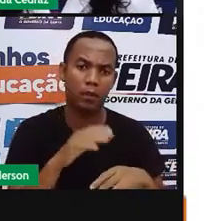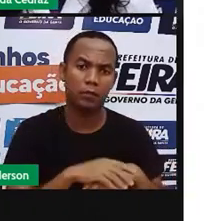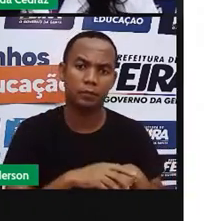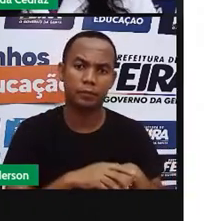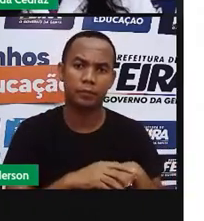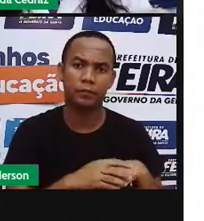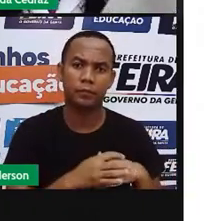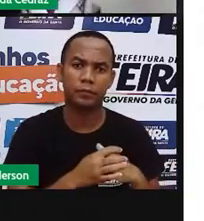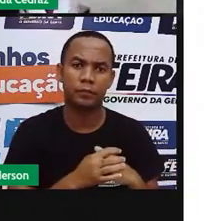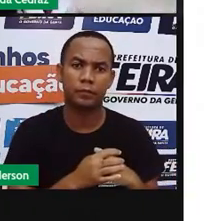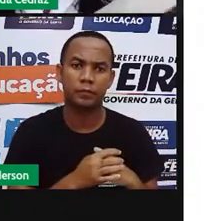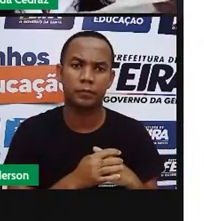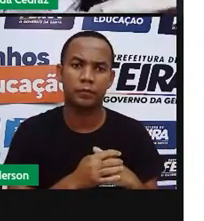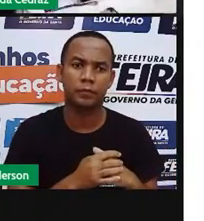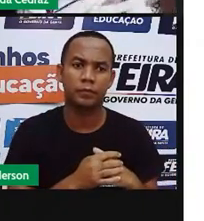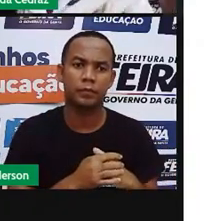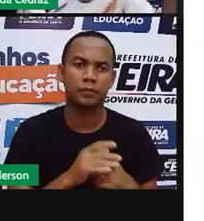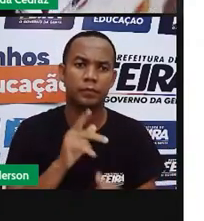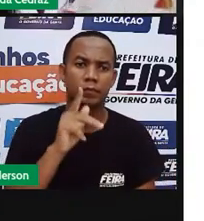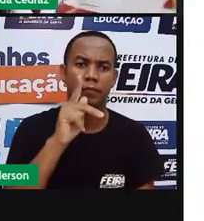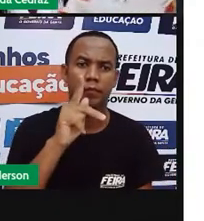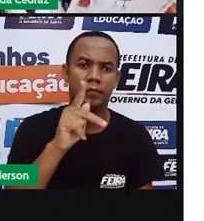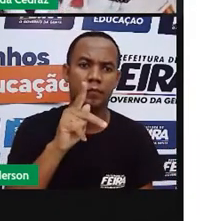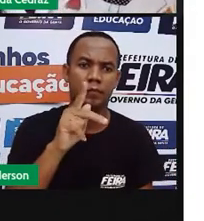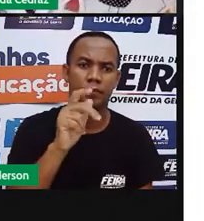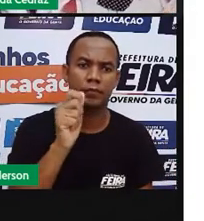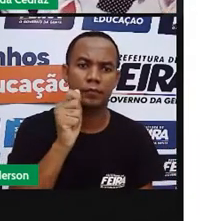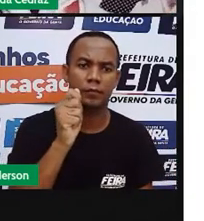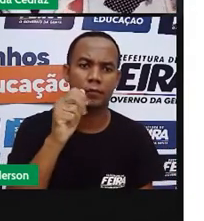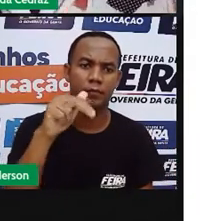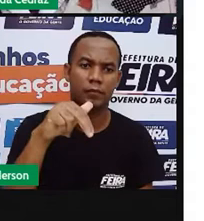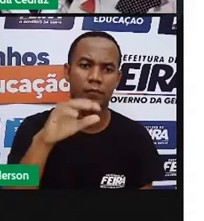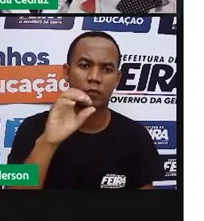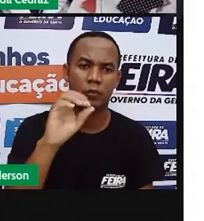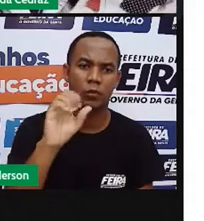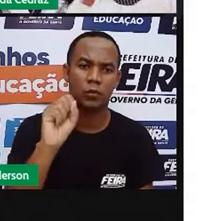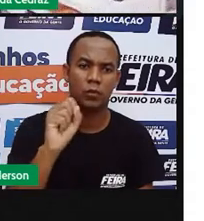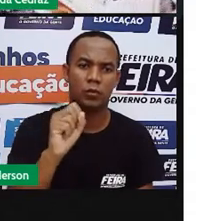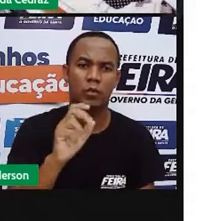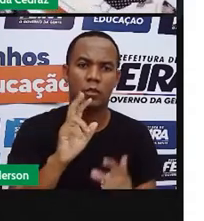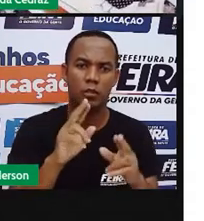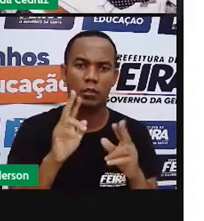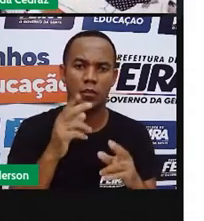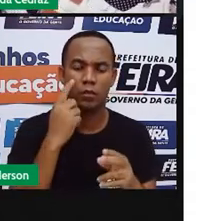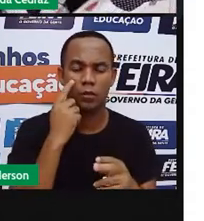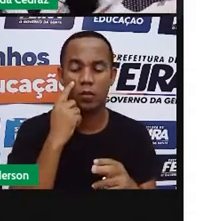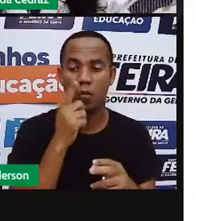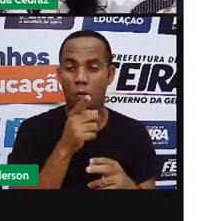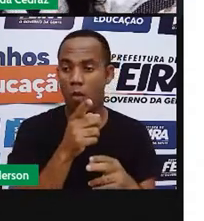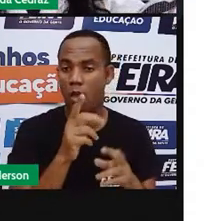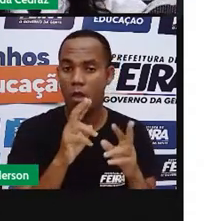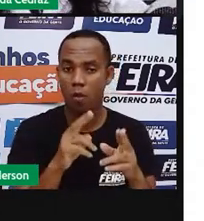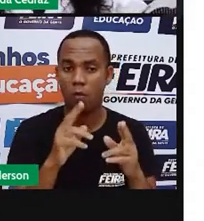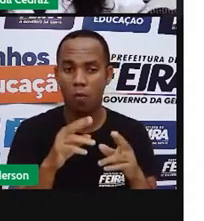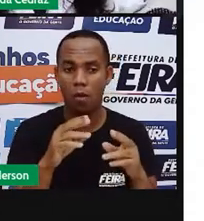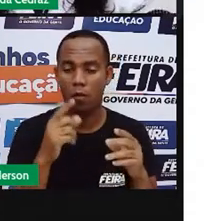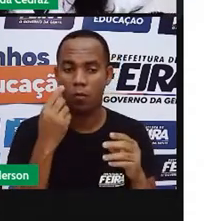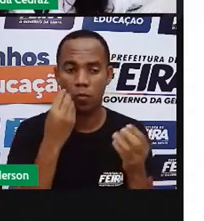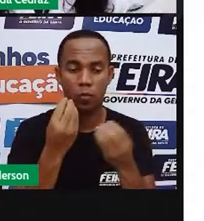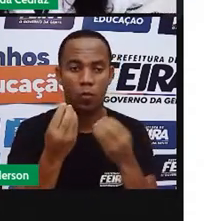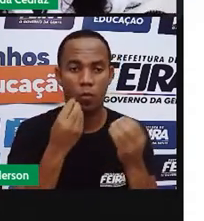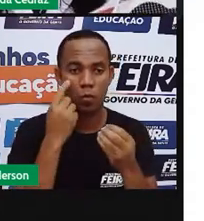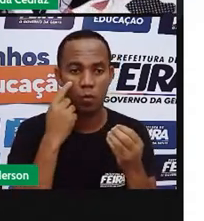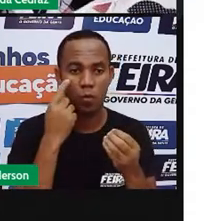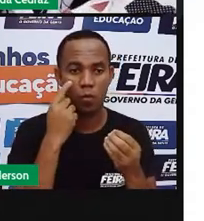panos, que são como esse aqui, que é a pró-trôs, eles são feitos em tecido, eles